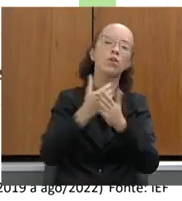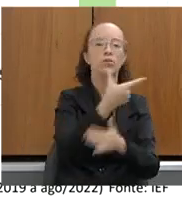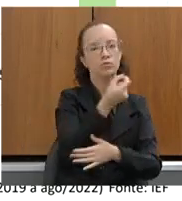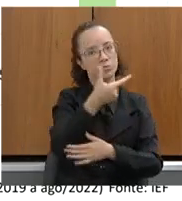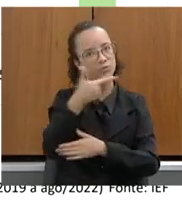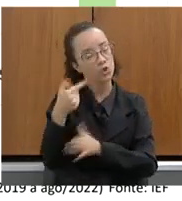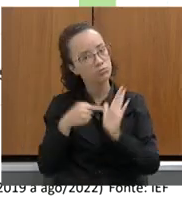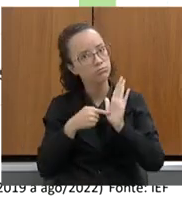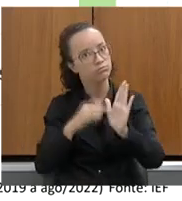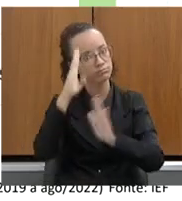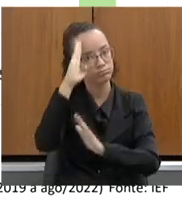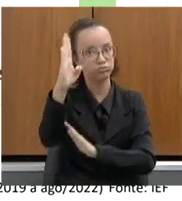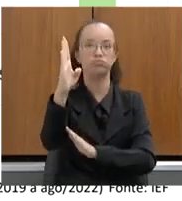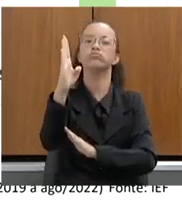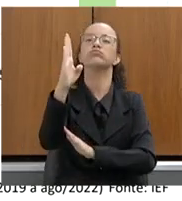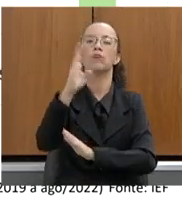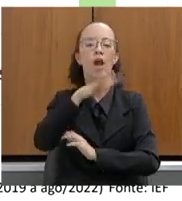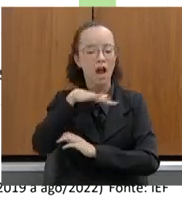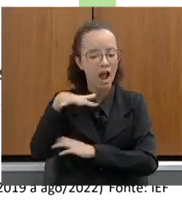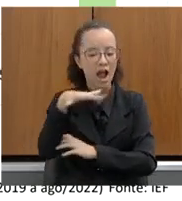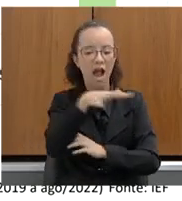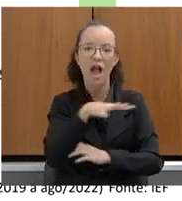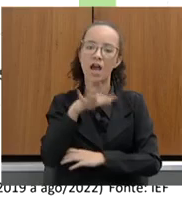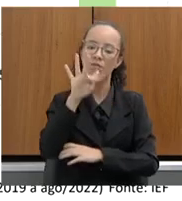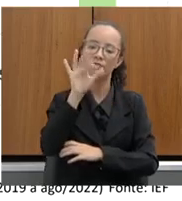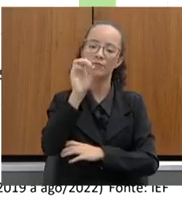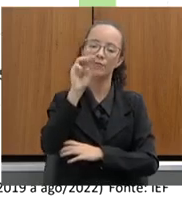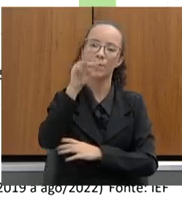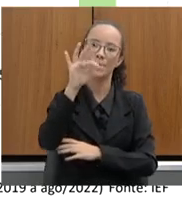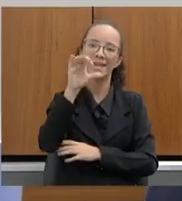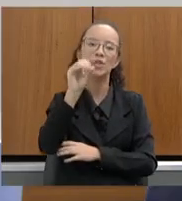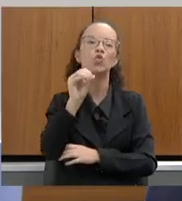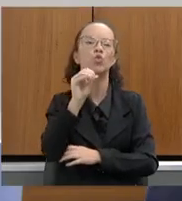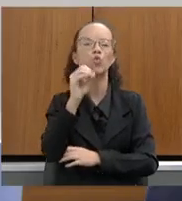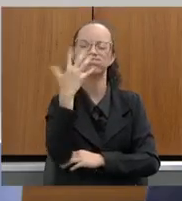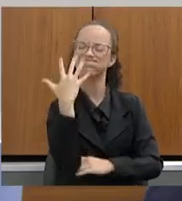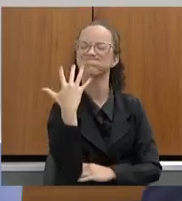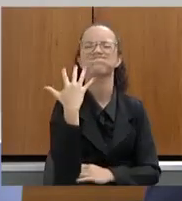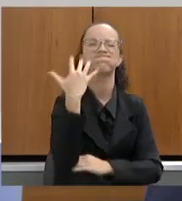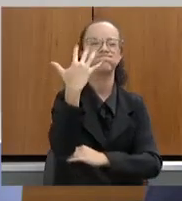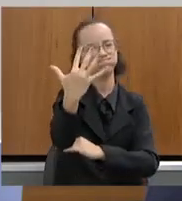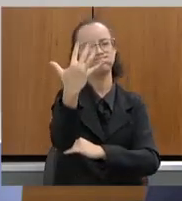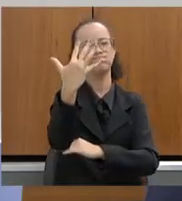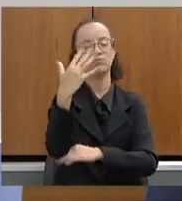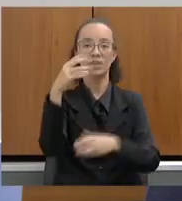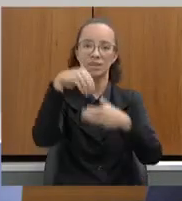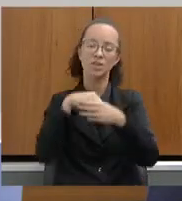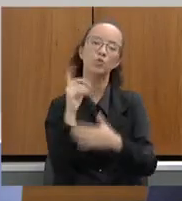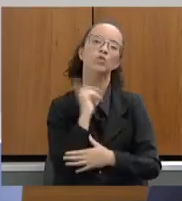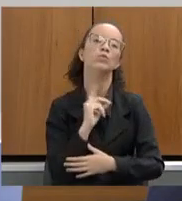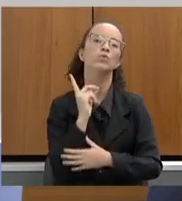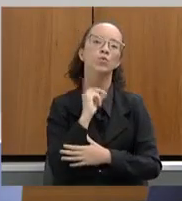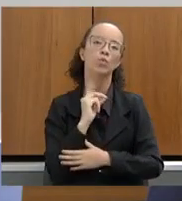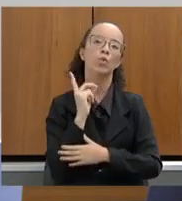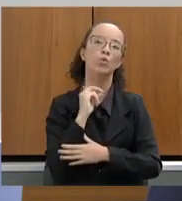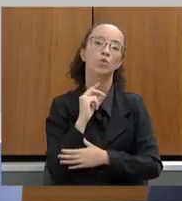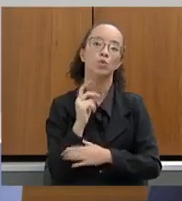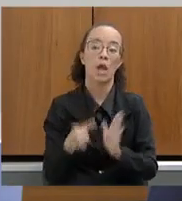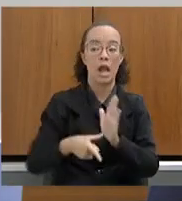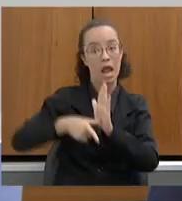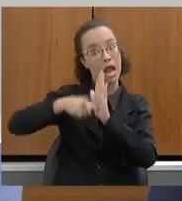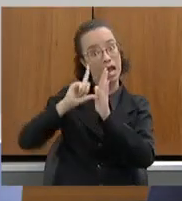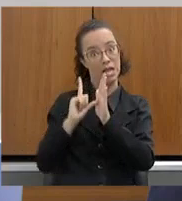destacou, como uma grande área fomentada com restauração florestal no estado de Minas Gerais em relação aos anos